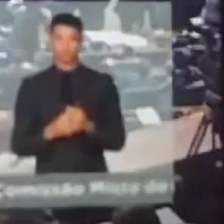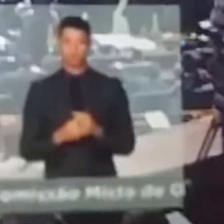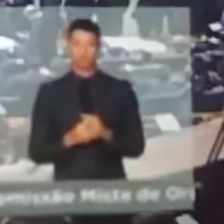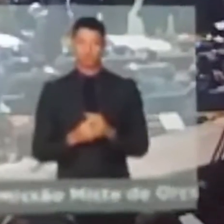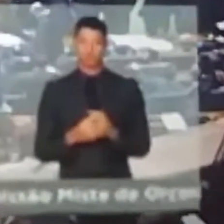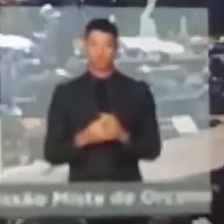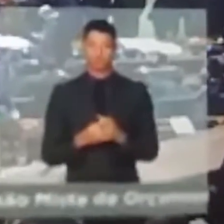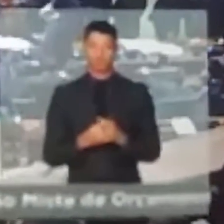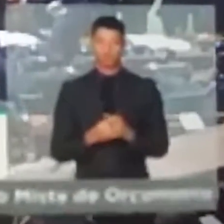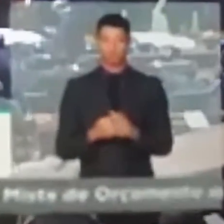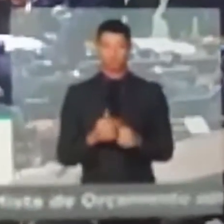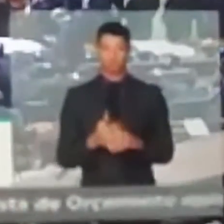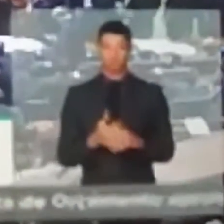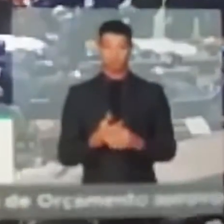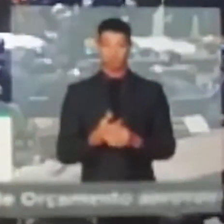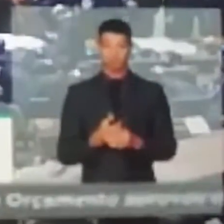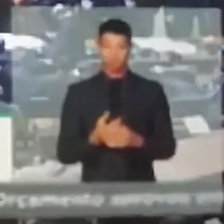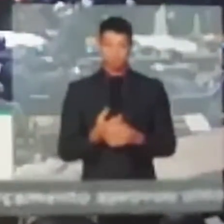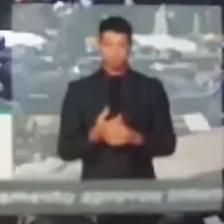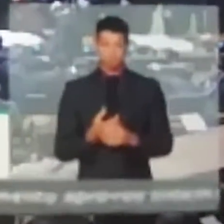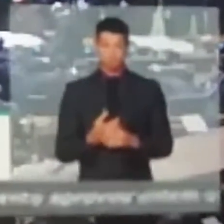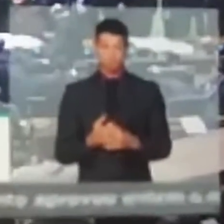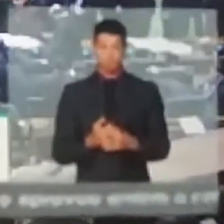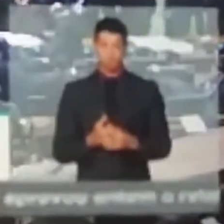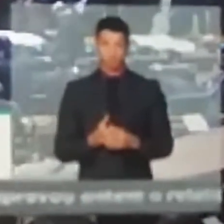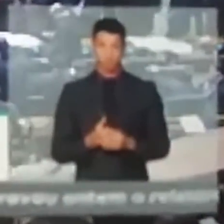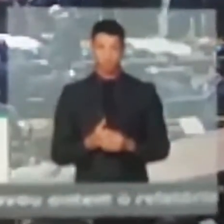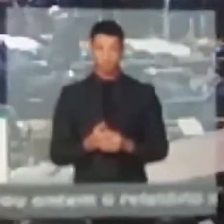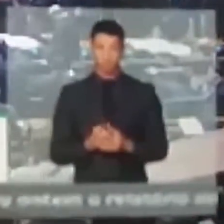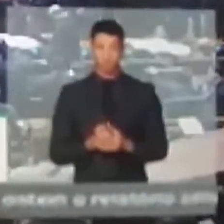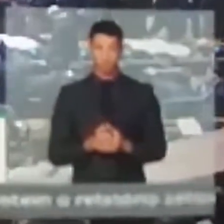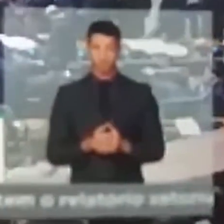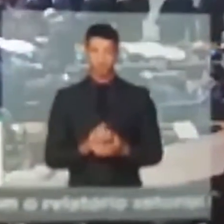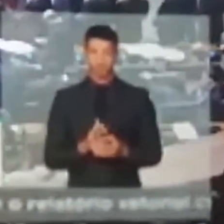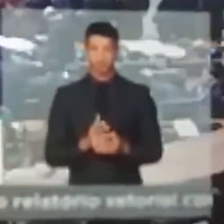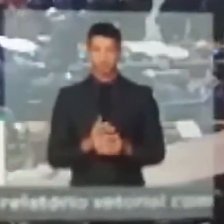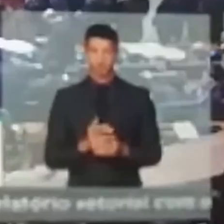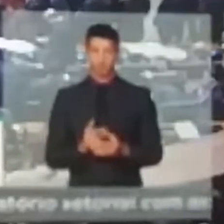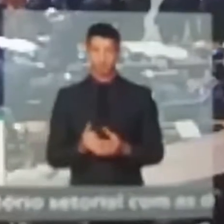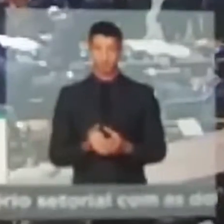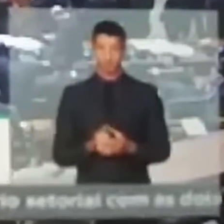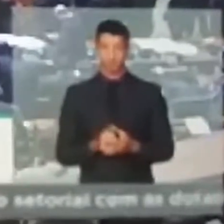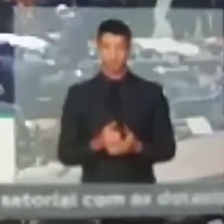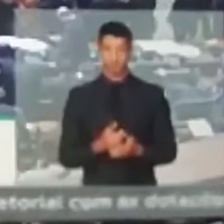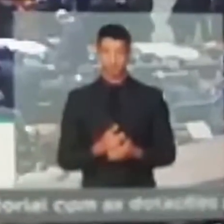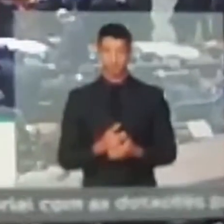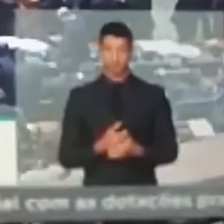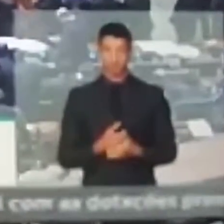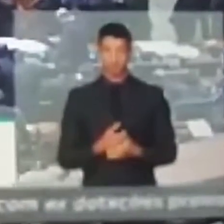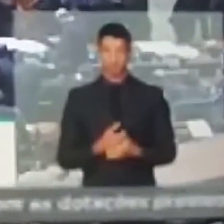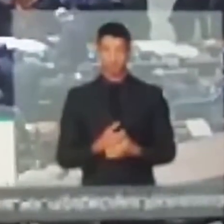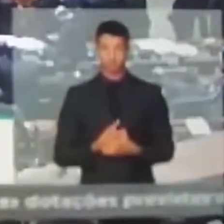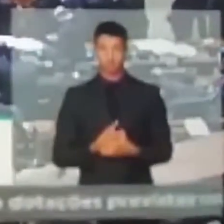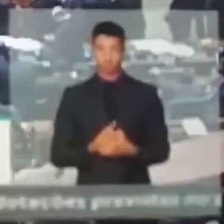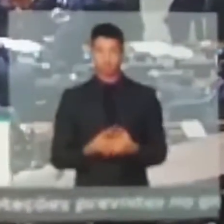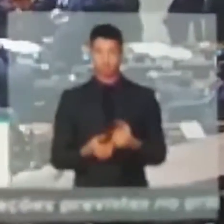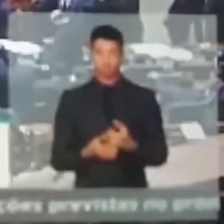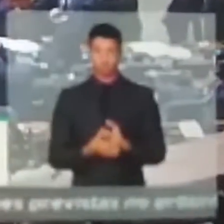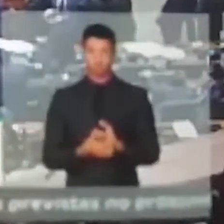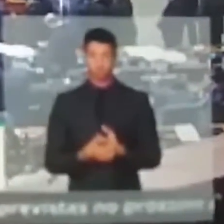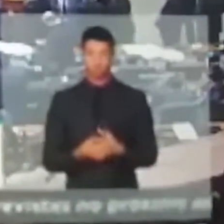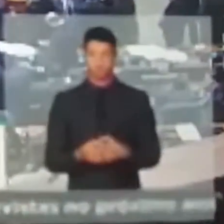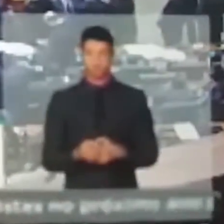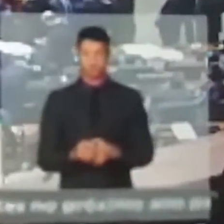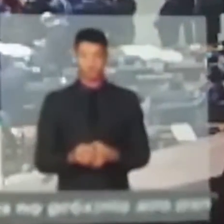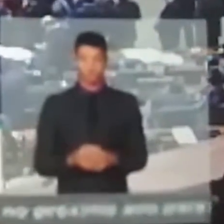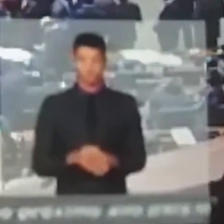Eu estava aqui já. Ah, é que a deputada Jandira está na sua frente na hora de discussão. Peço a vossa silência. Eu chamo a vossa